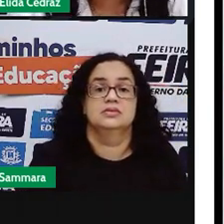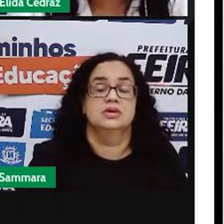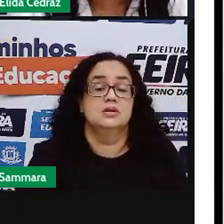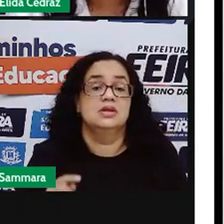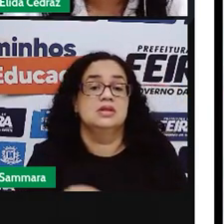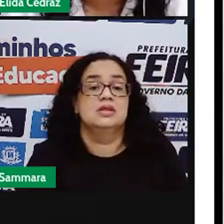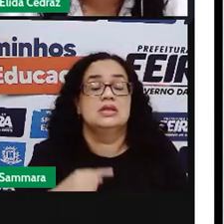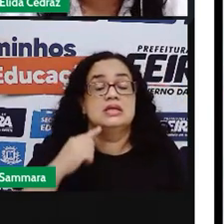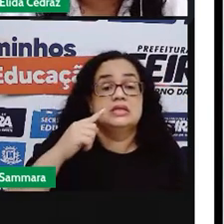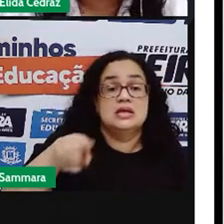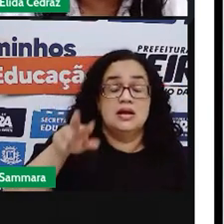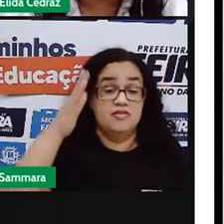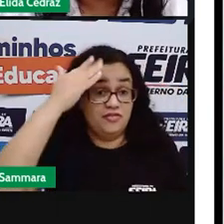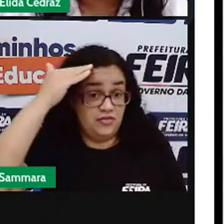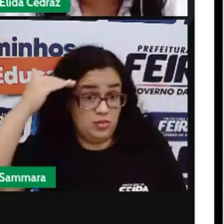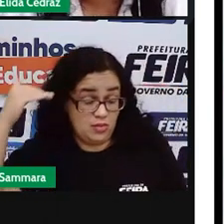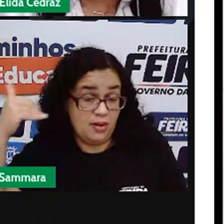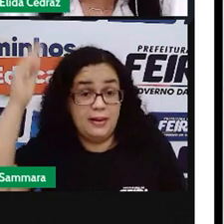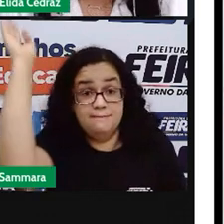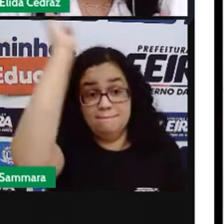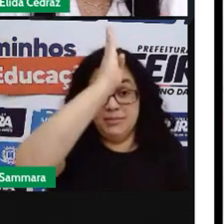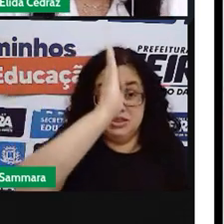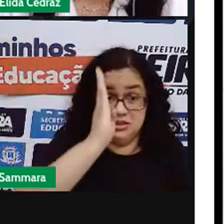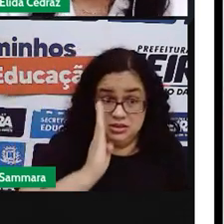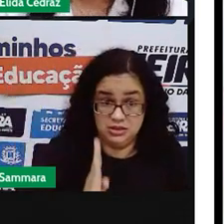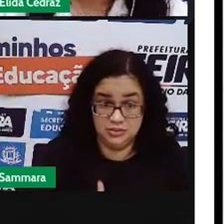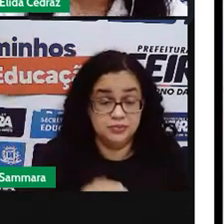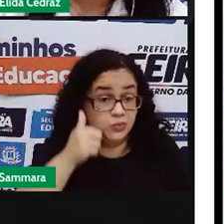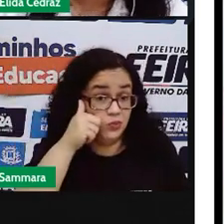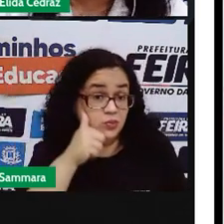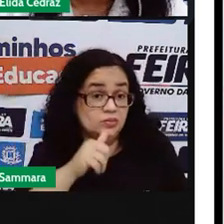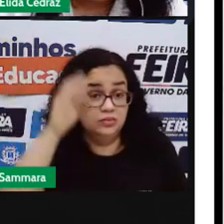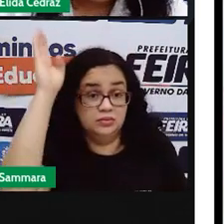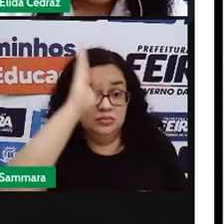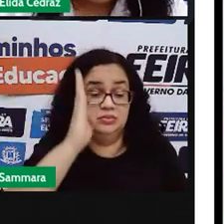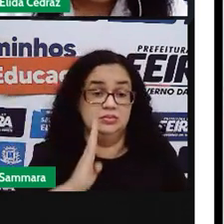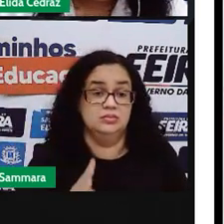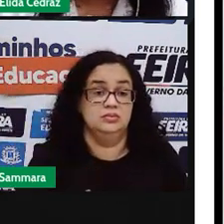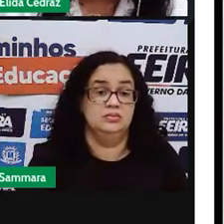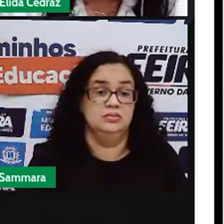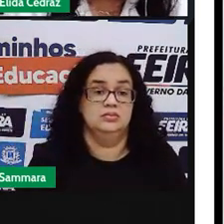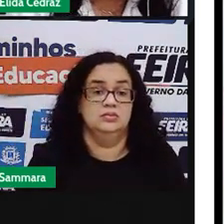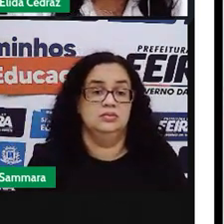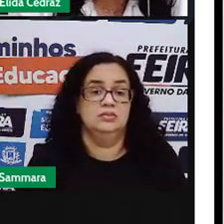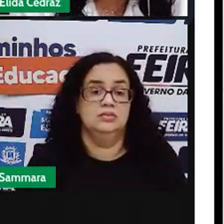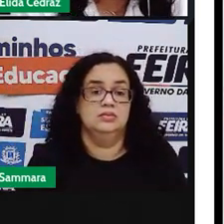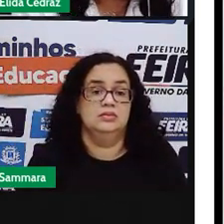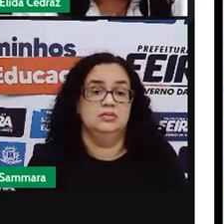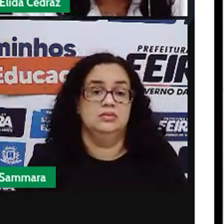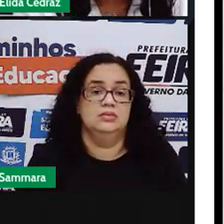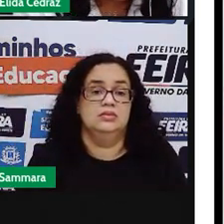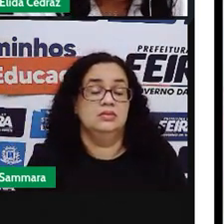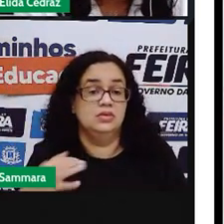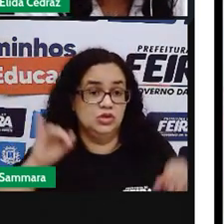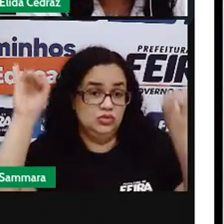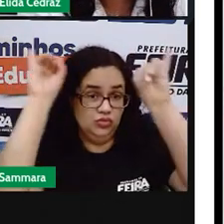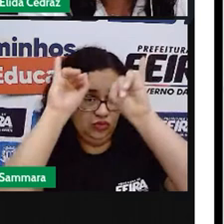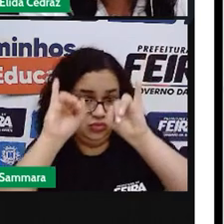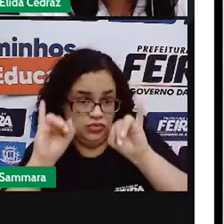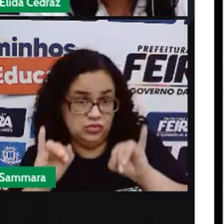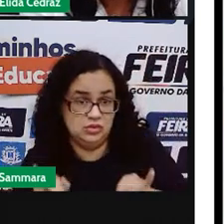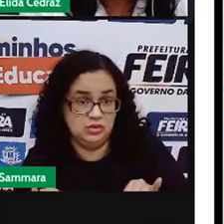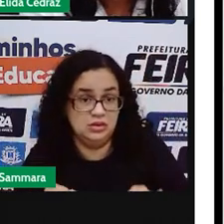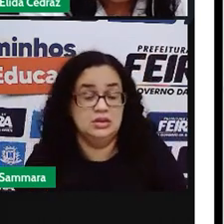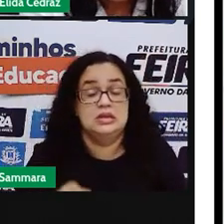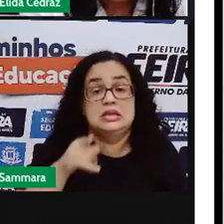Tarsila do Amaral, artista brasileira. É... A imagem de